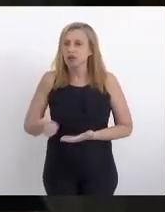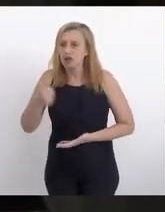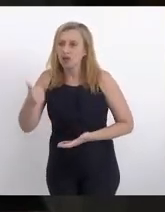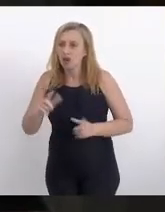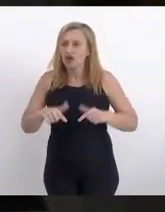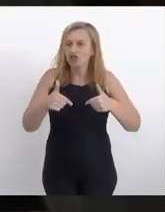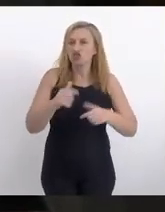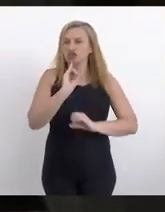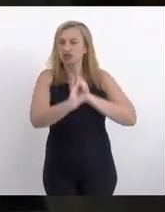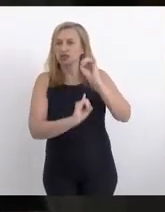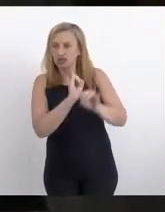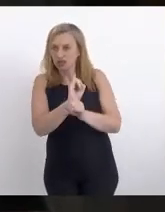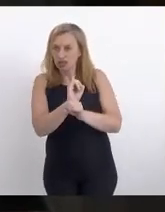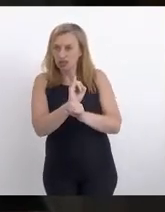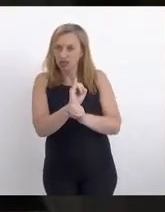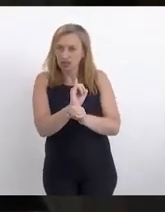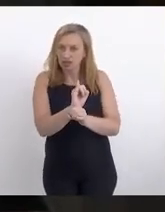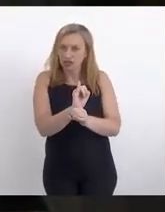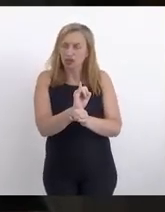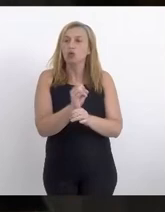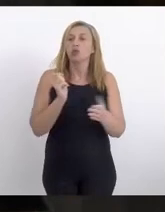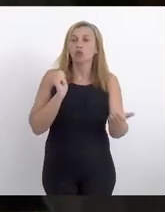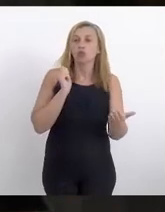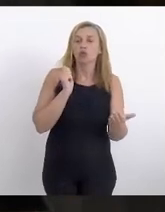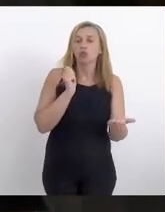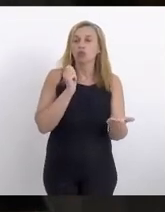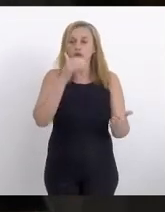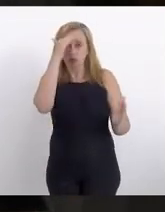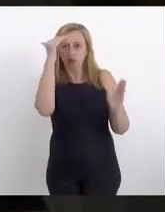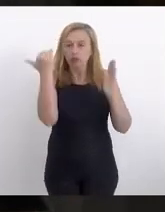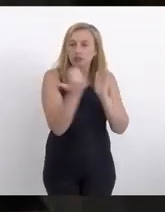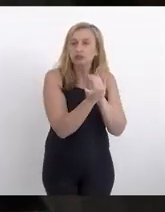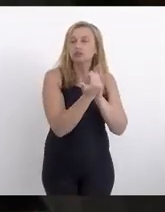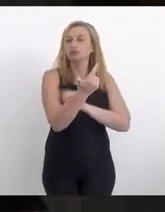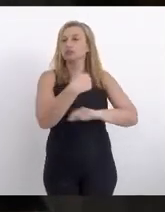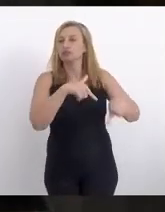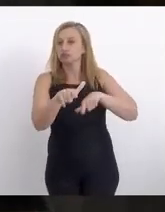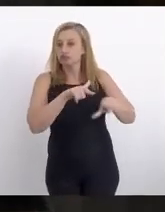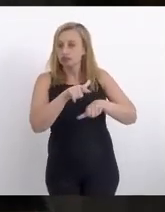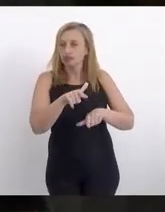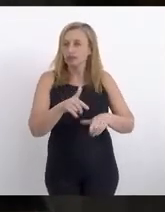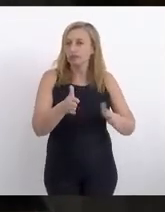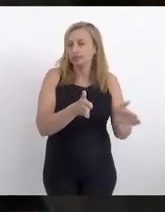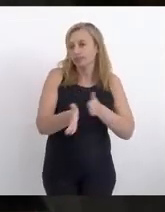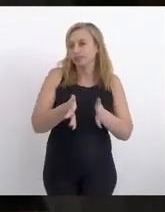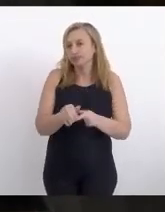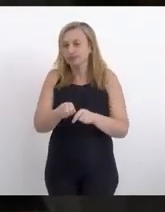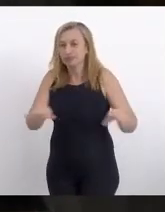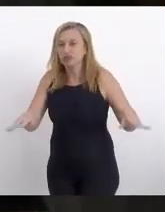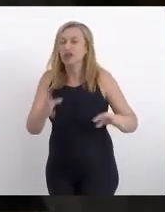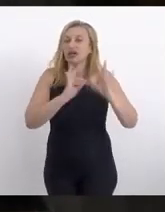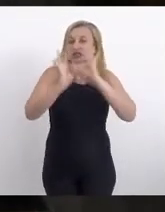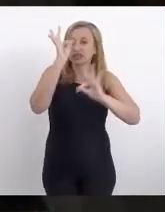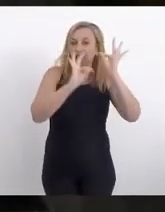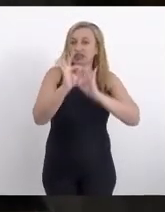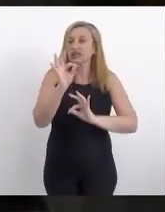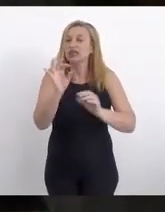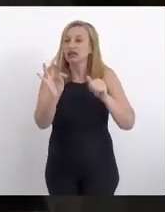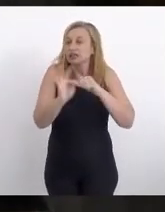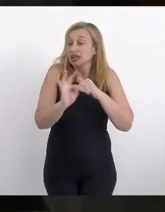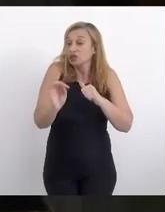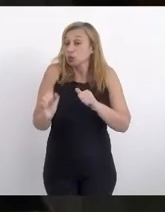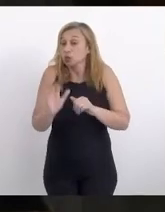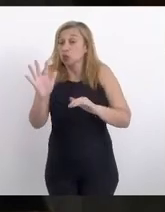nas redes virtuais, nas redes digitais, cumprir o seu trabalho diante da pandemia, as especificações técnicas são exageradas,